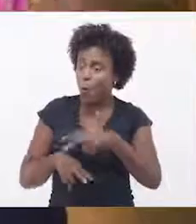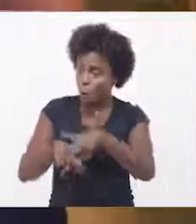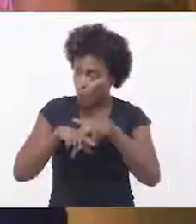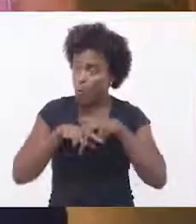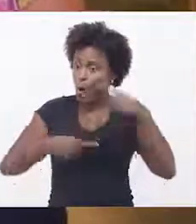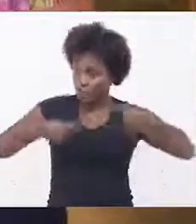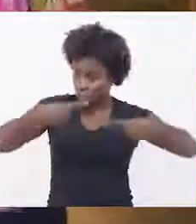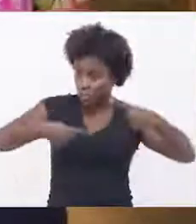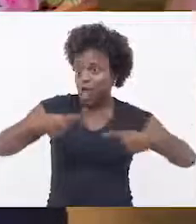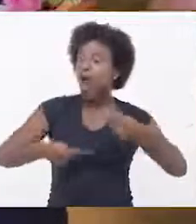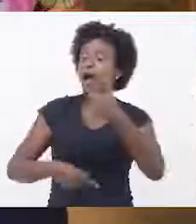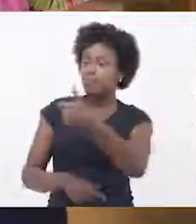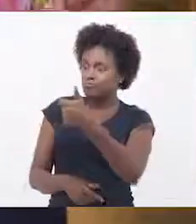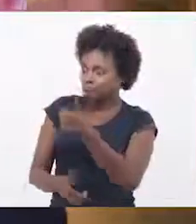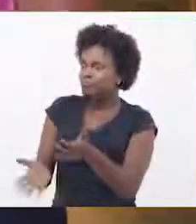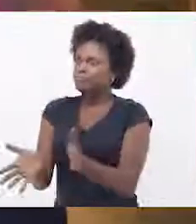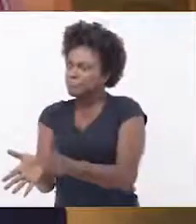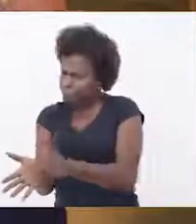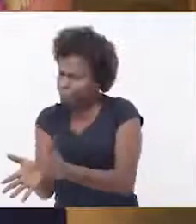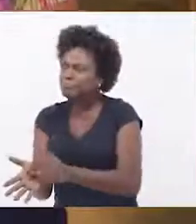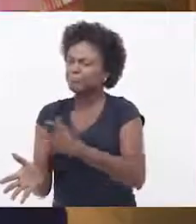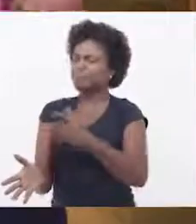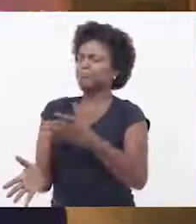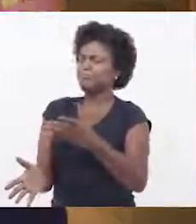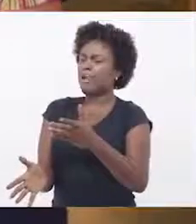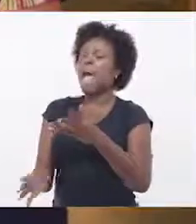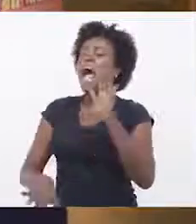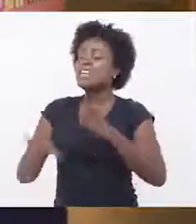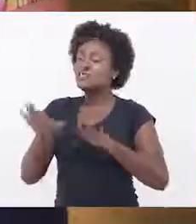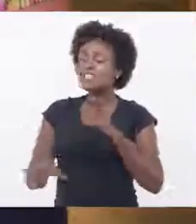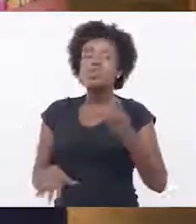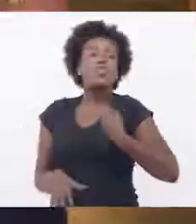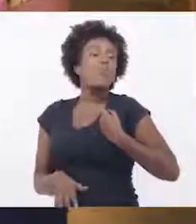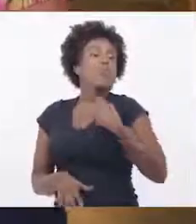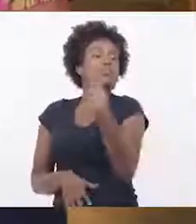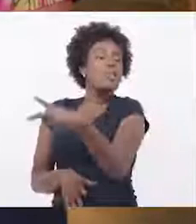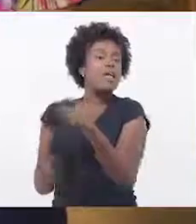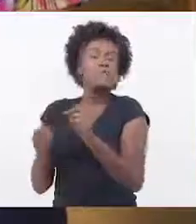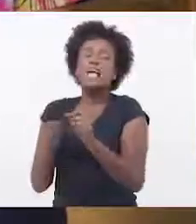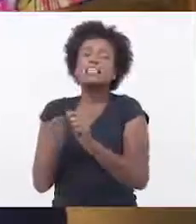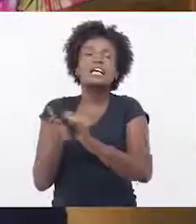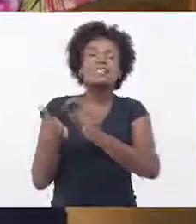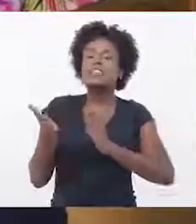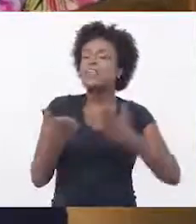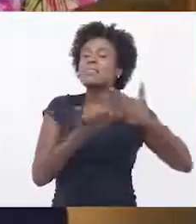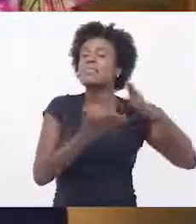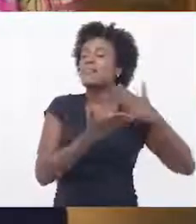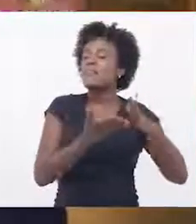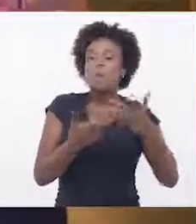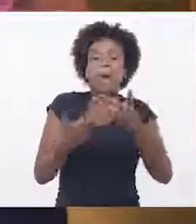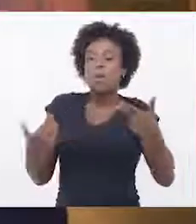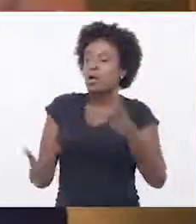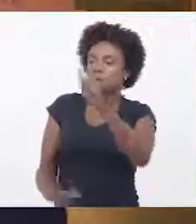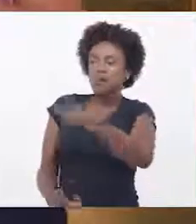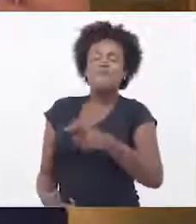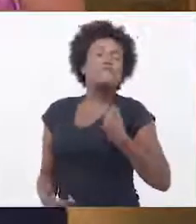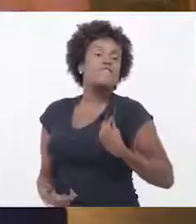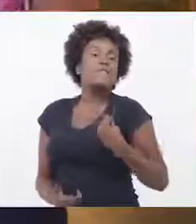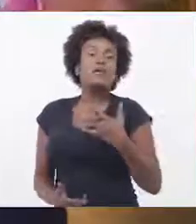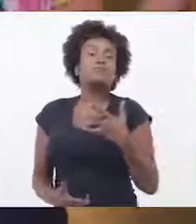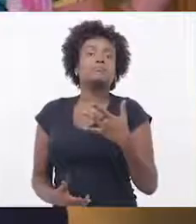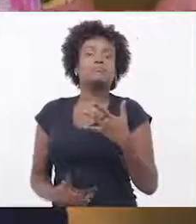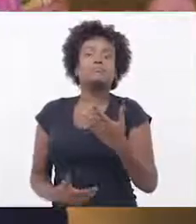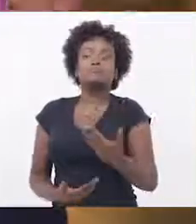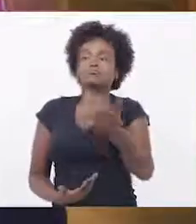Ah, fez um post no Facebook que deu um milhão de likes, vamos celebrar de novo com todo mundo. Então, o tempo inteiro está mostrando esses números. inclusive,